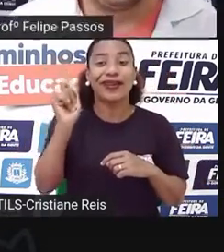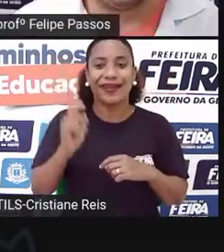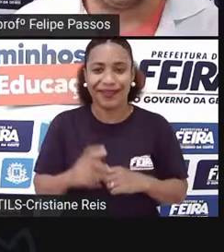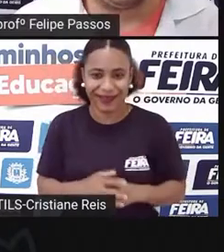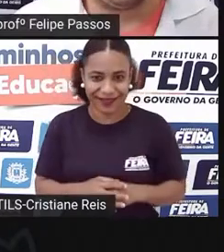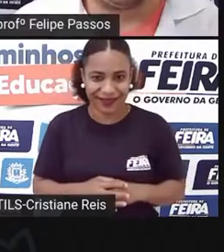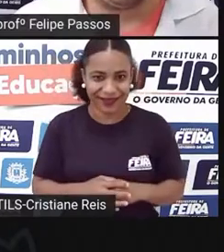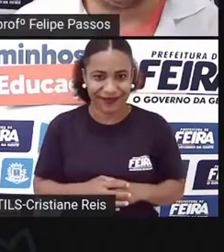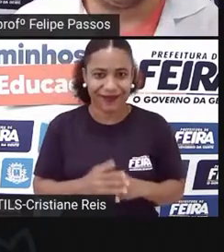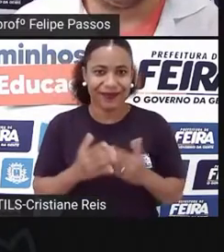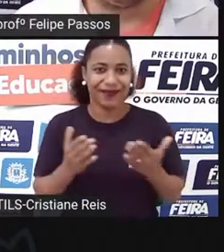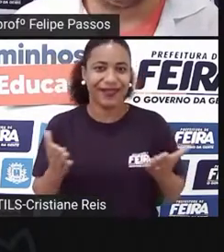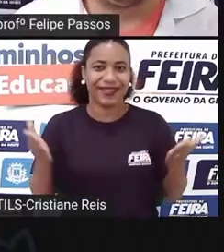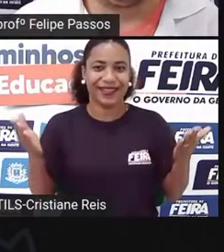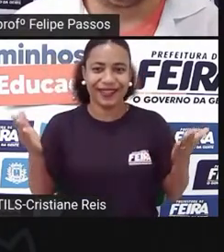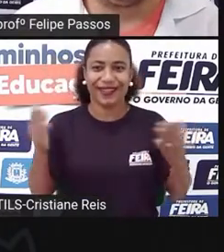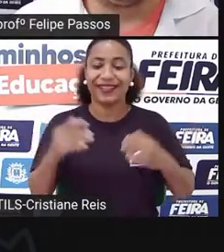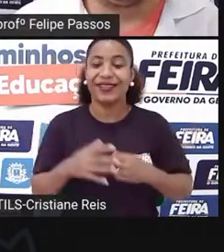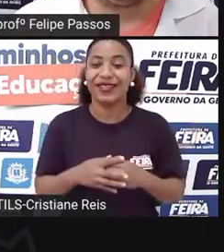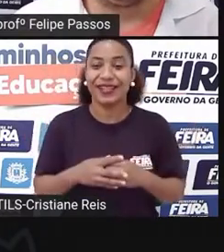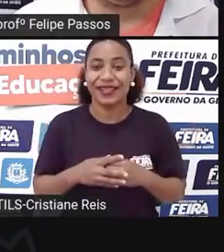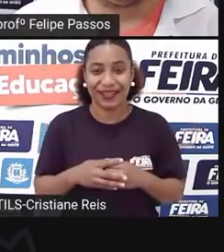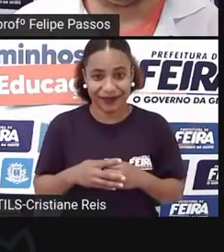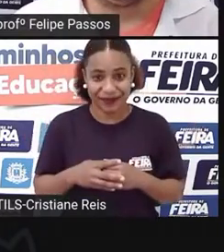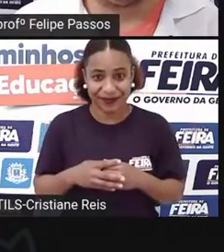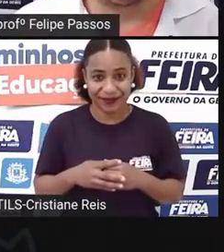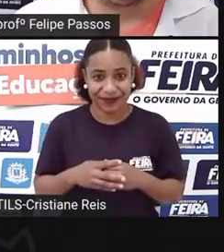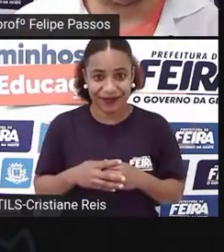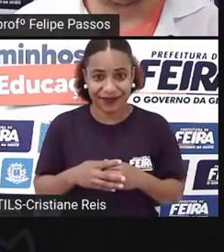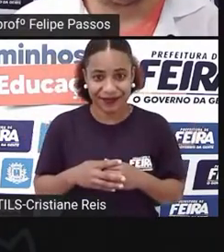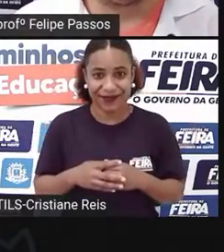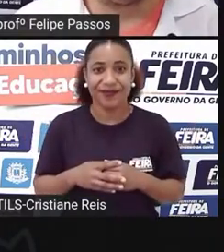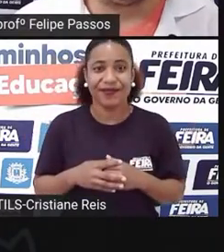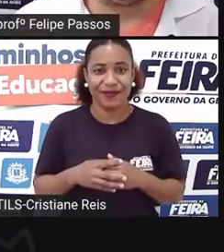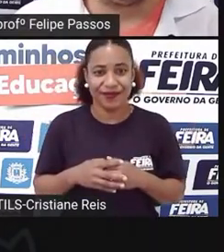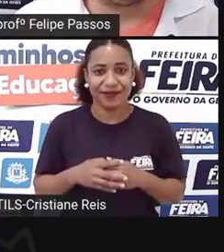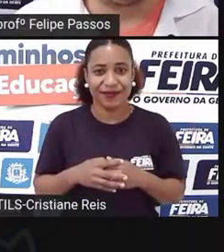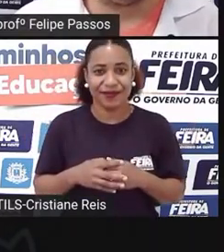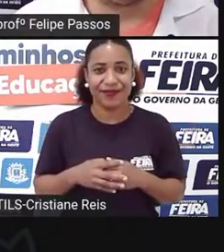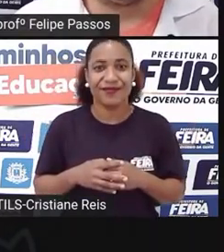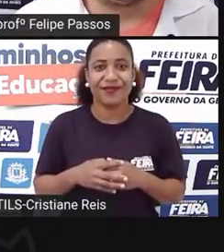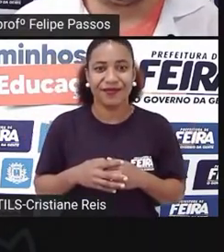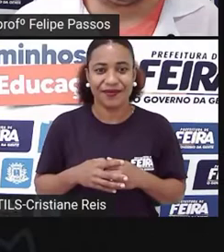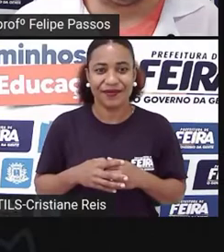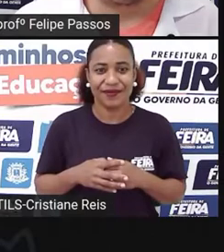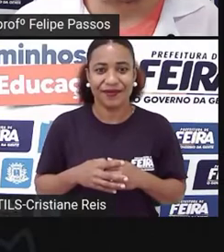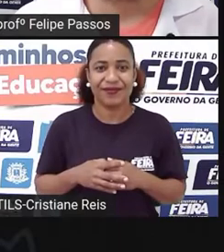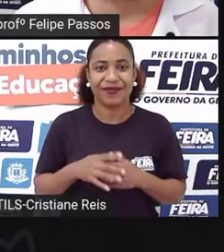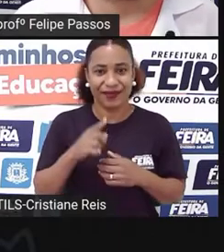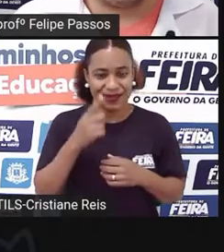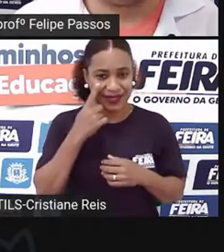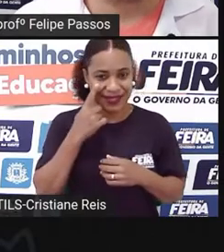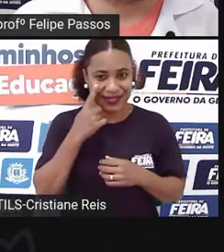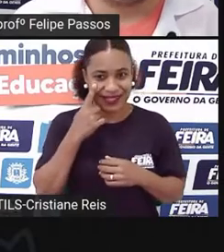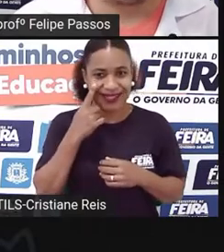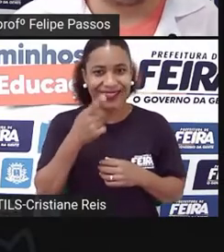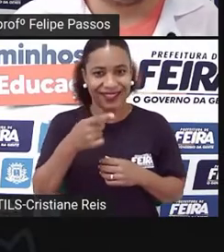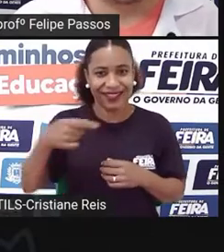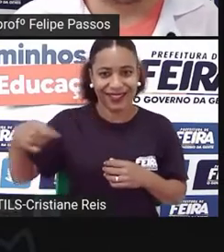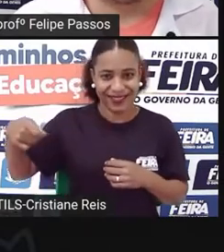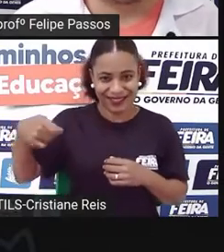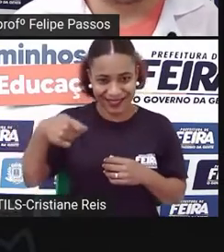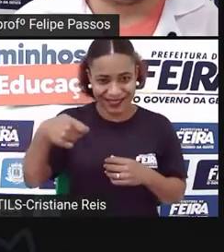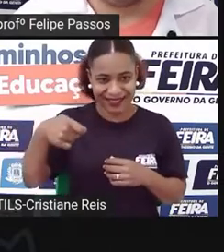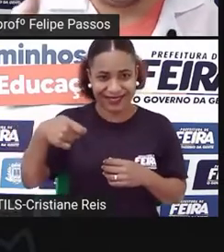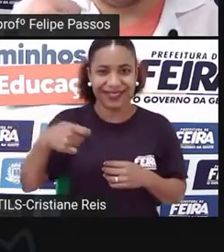Assim, se você pega, meu áudio vai mudar um pouquinho porque eu tive que botar o carregador em meu celular, o lugar